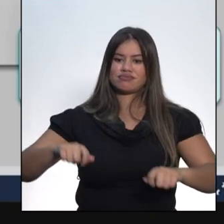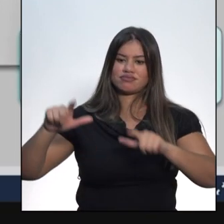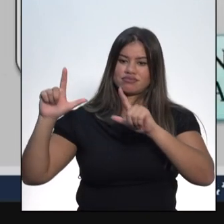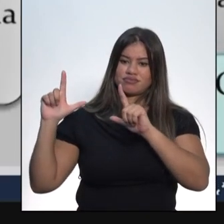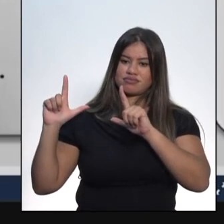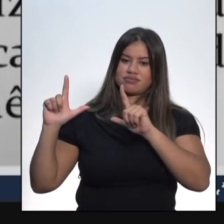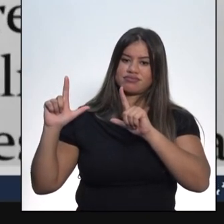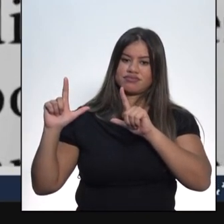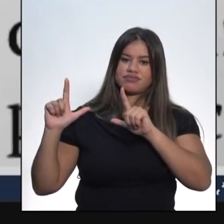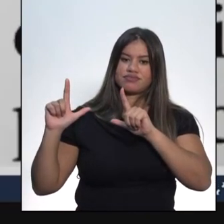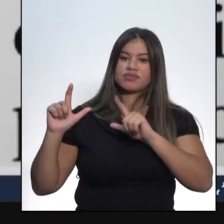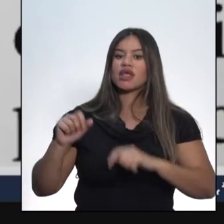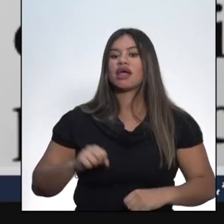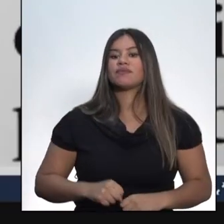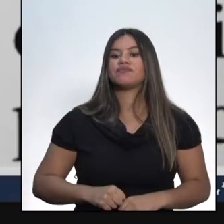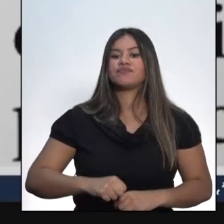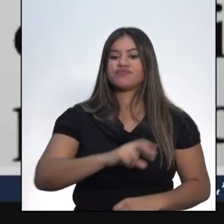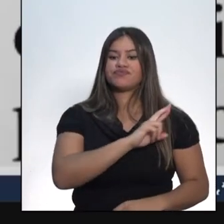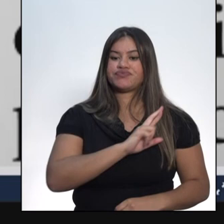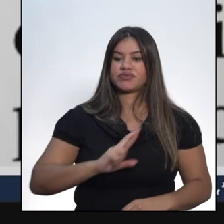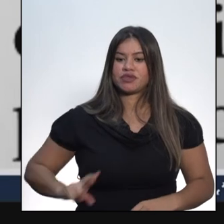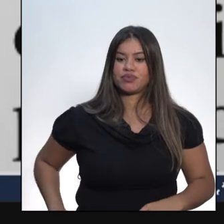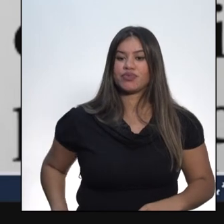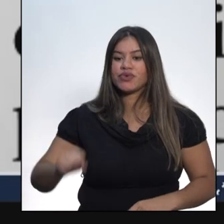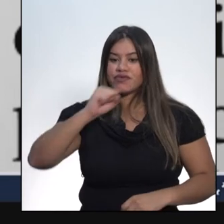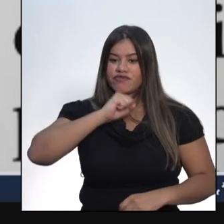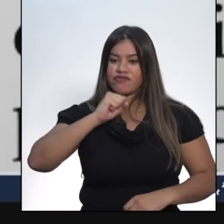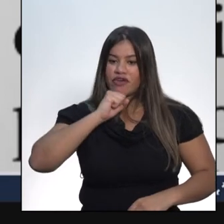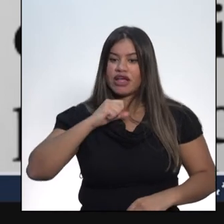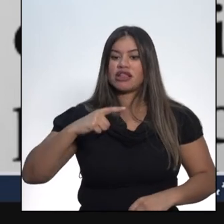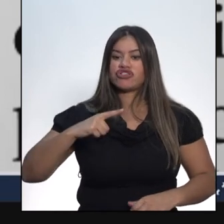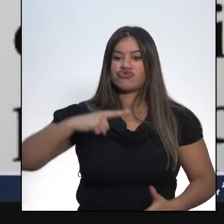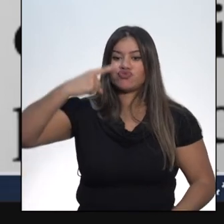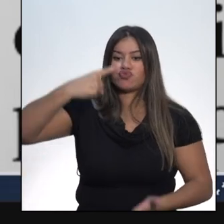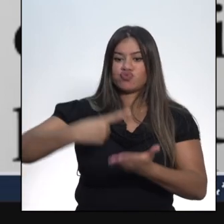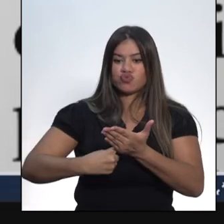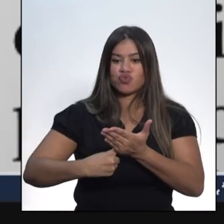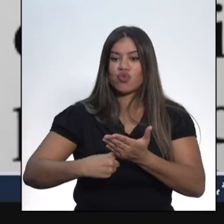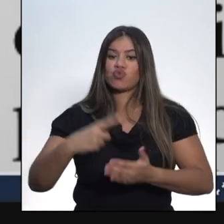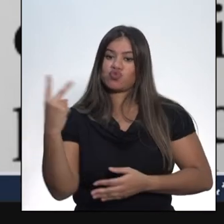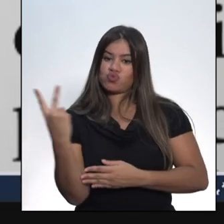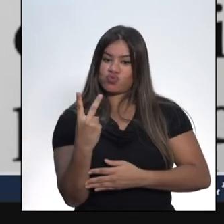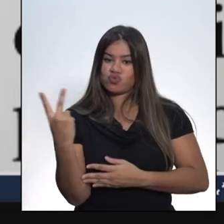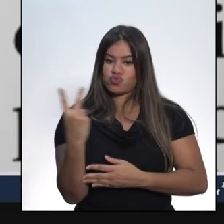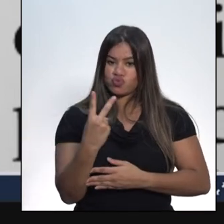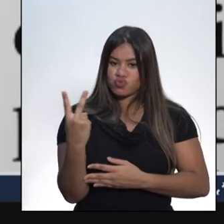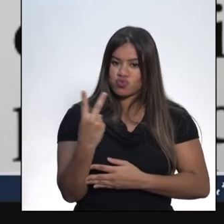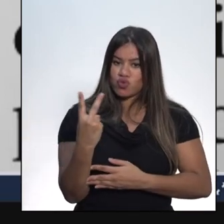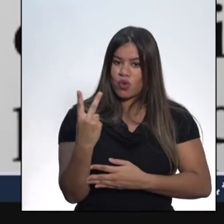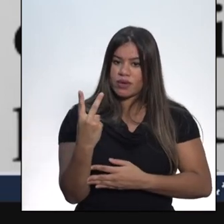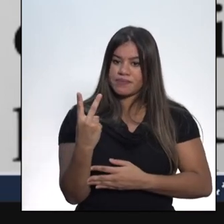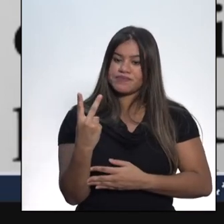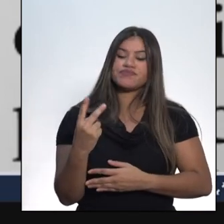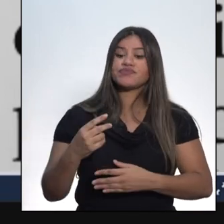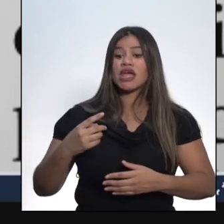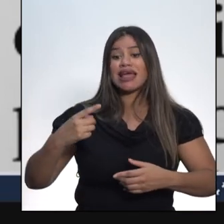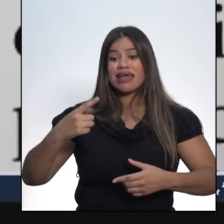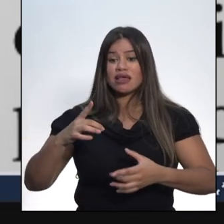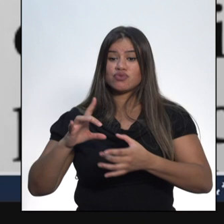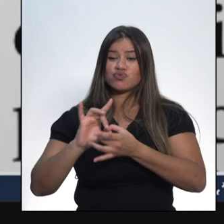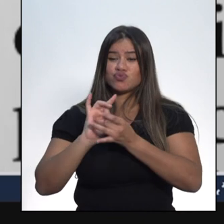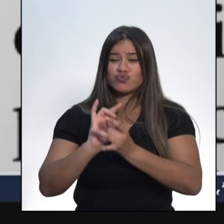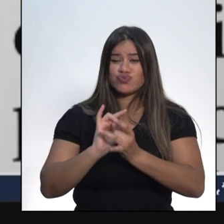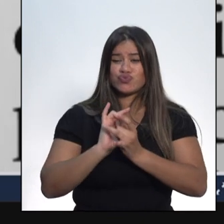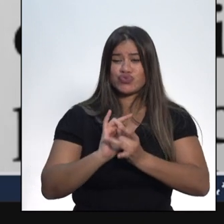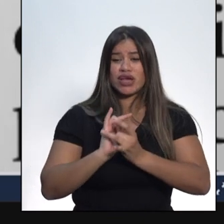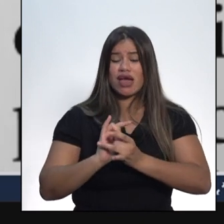Velha, havia um acordo entre o governo federal e as oligarquias estaduais. A parceria entre eles